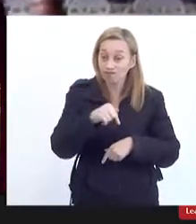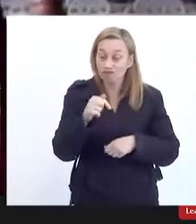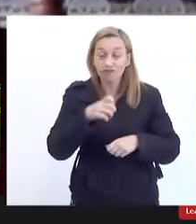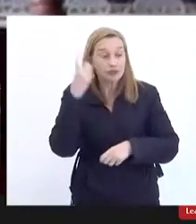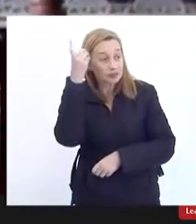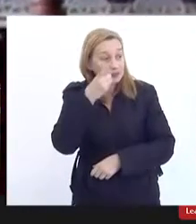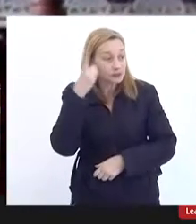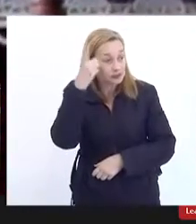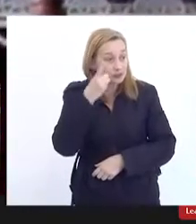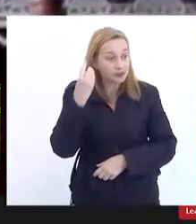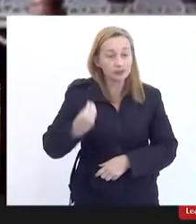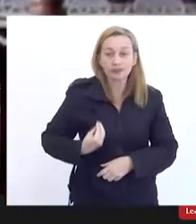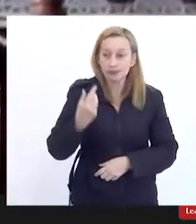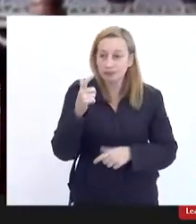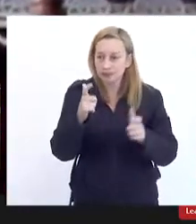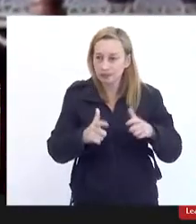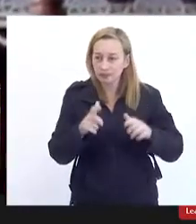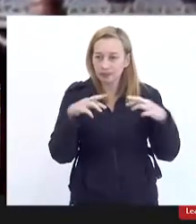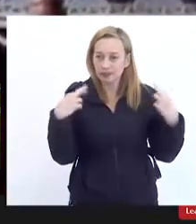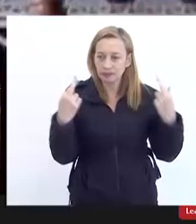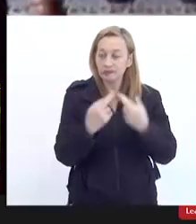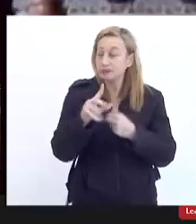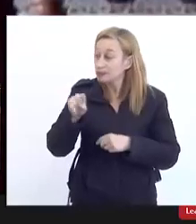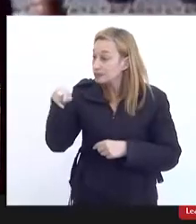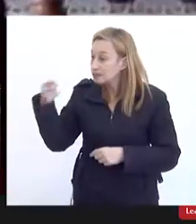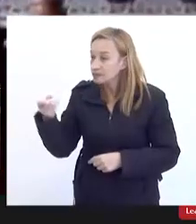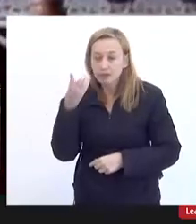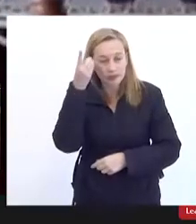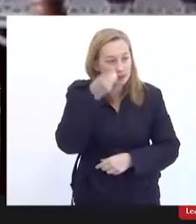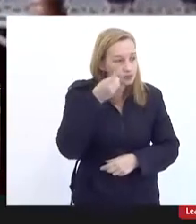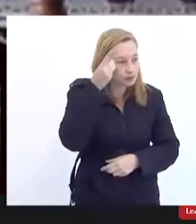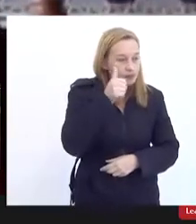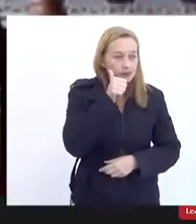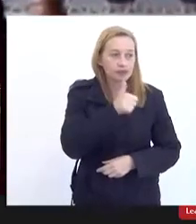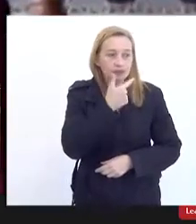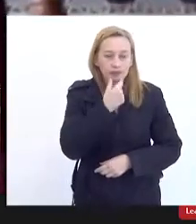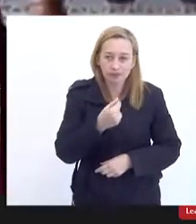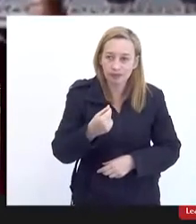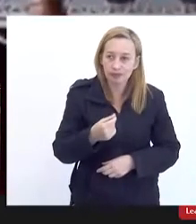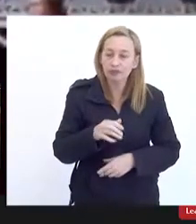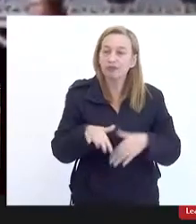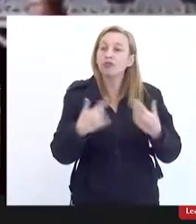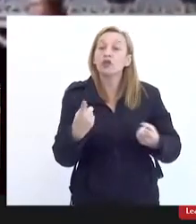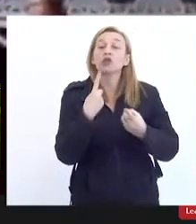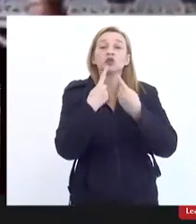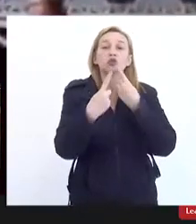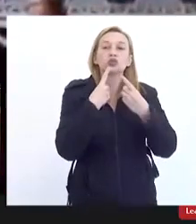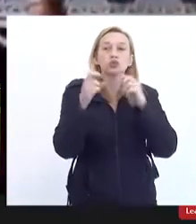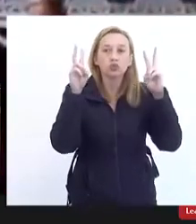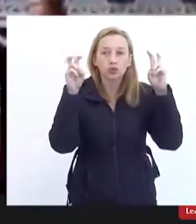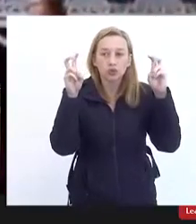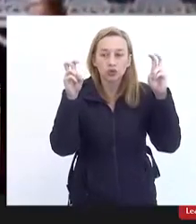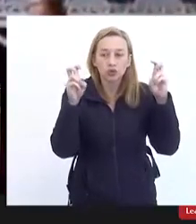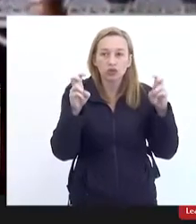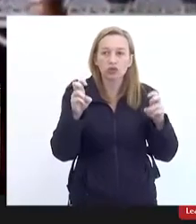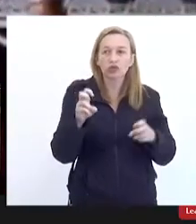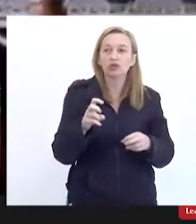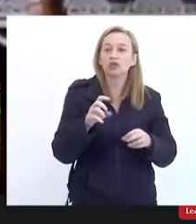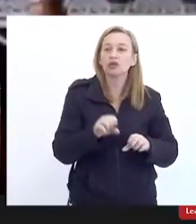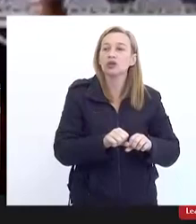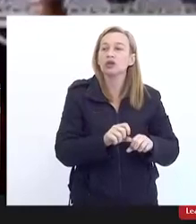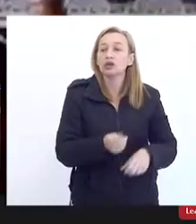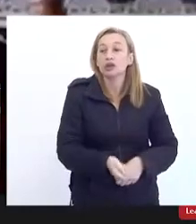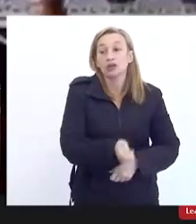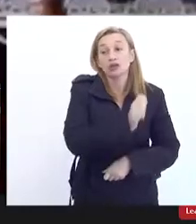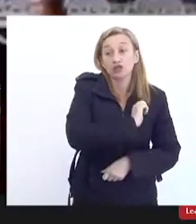deputadas que estão aqui nessa audiência de outros deputados e deputadas quando discutimos a questão do regime de recuperação fiscal